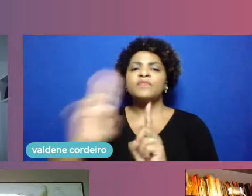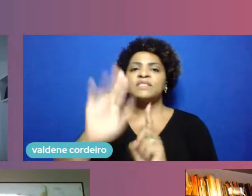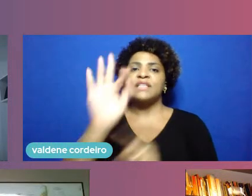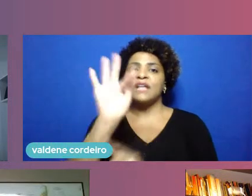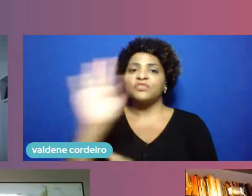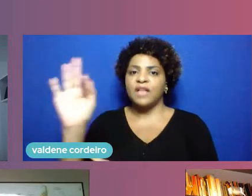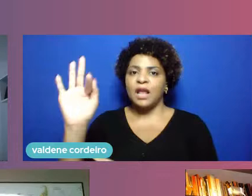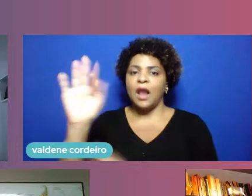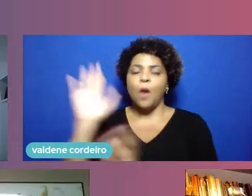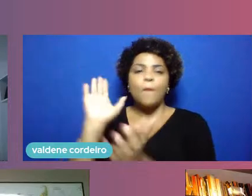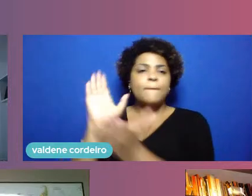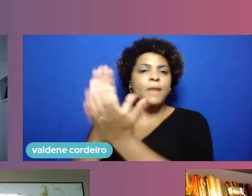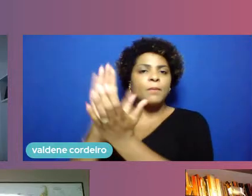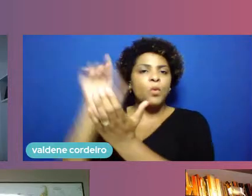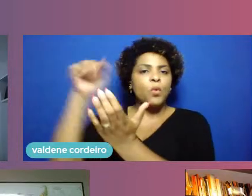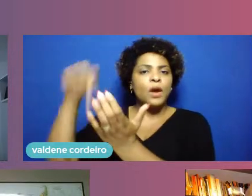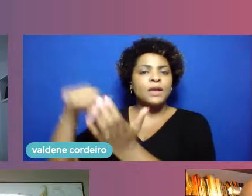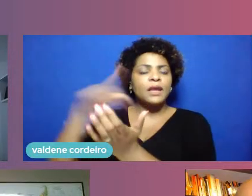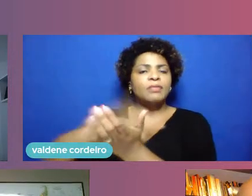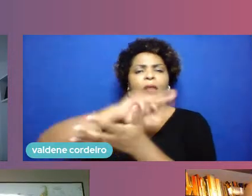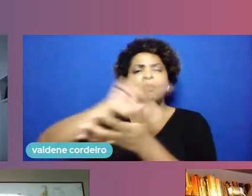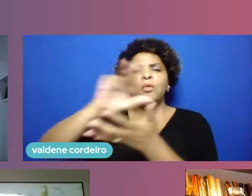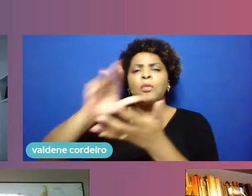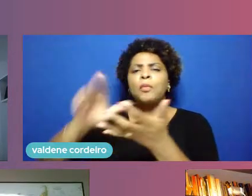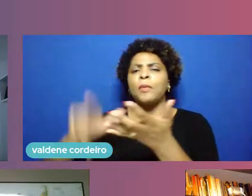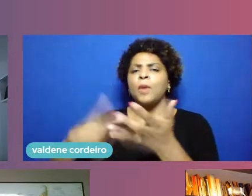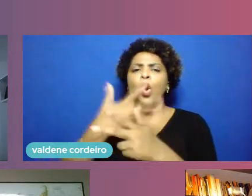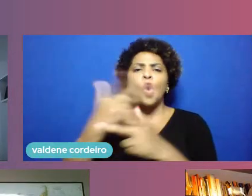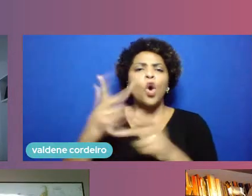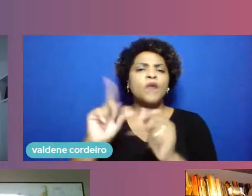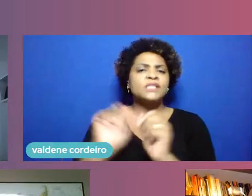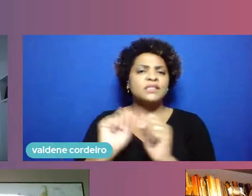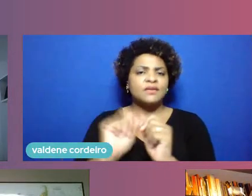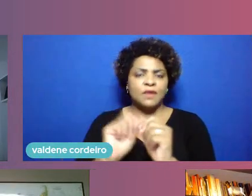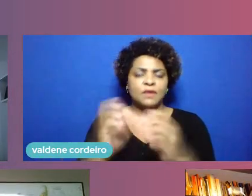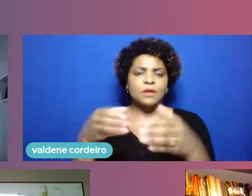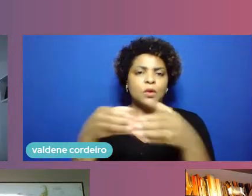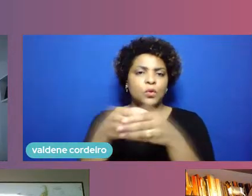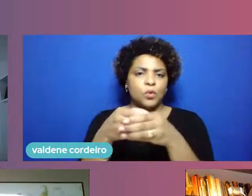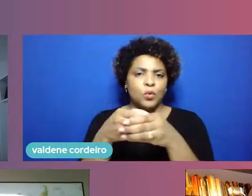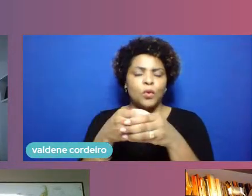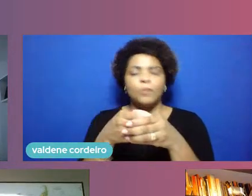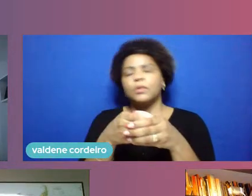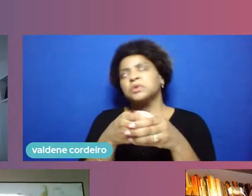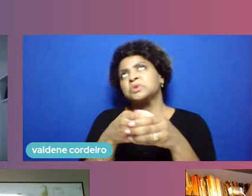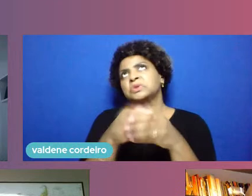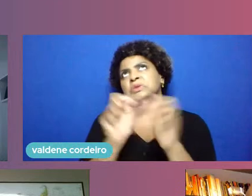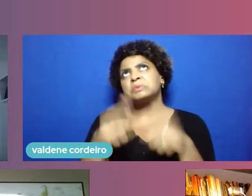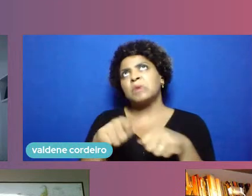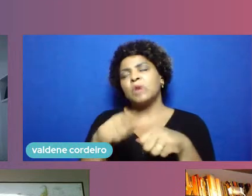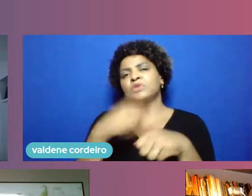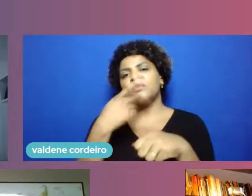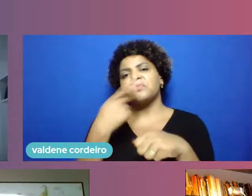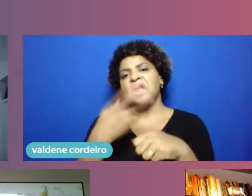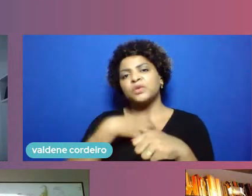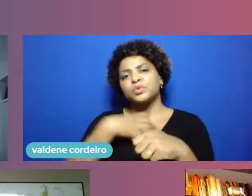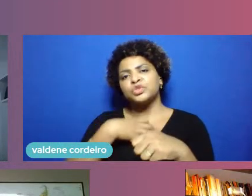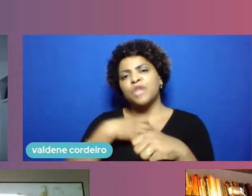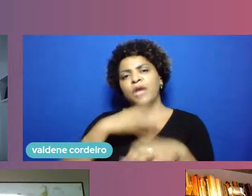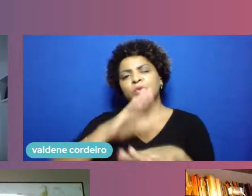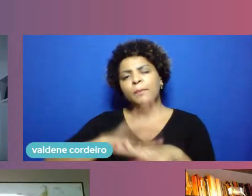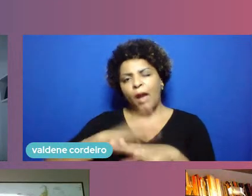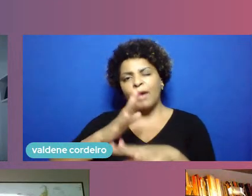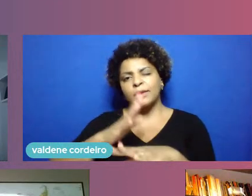uma diversidade de ações nesse sentido e de grupos. Eu posso falar de forma mais apropriada e enfática naturalmente